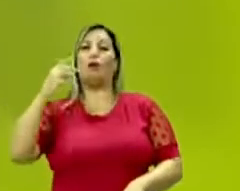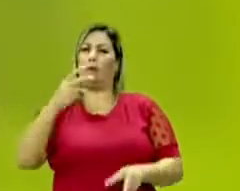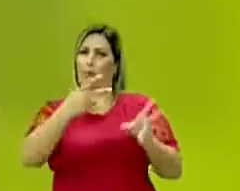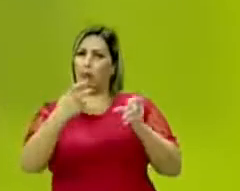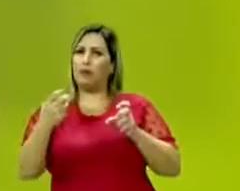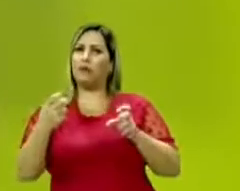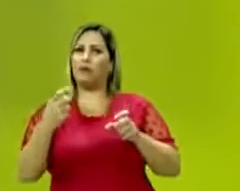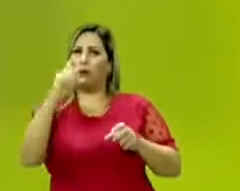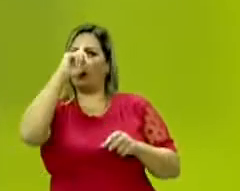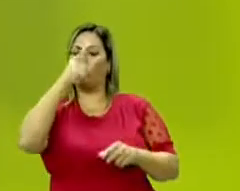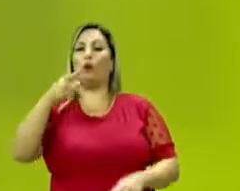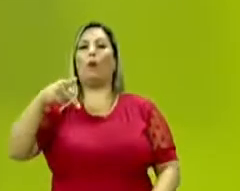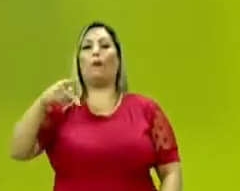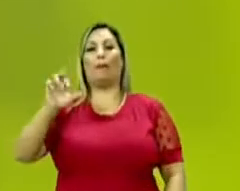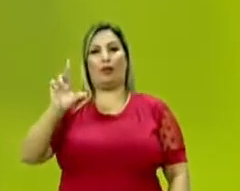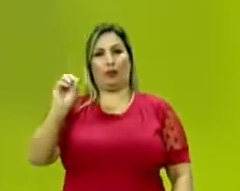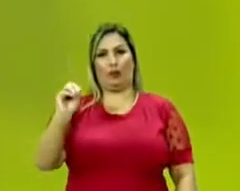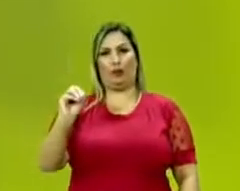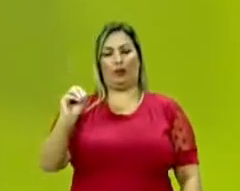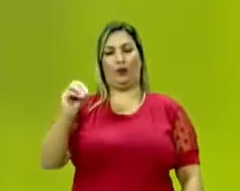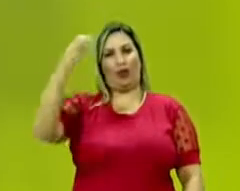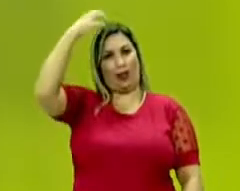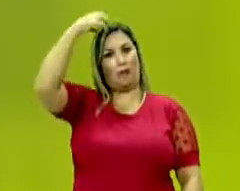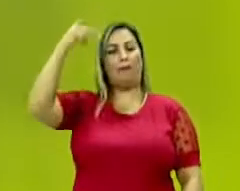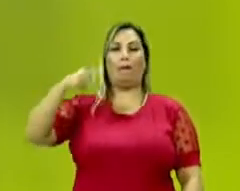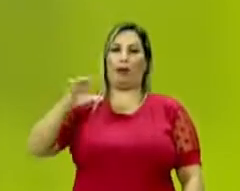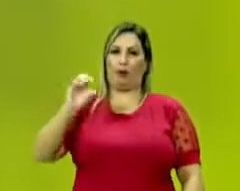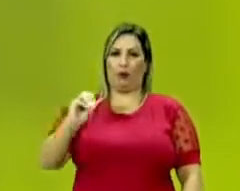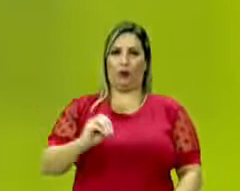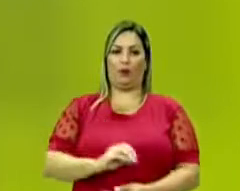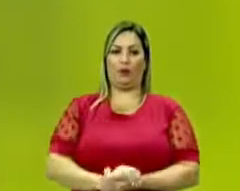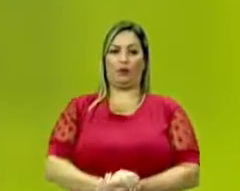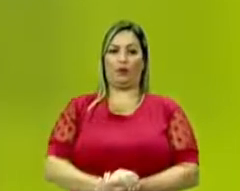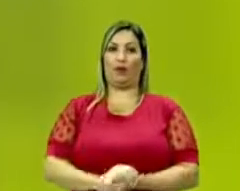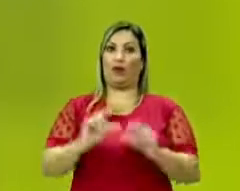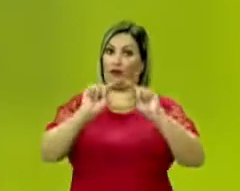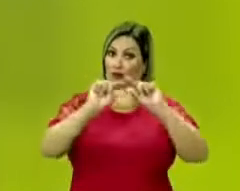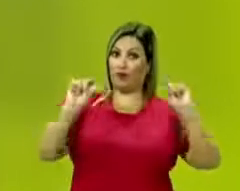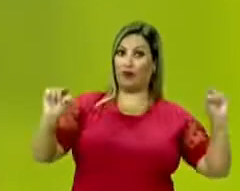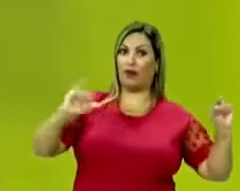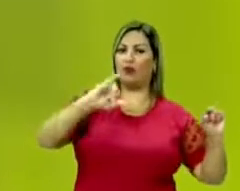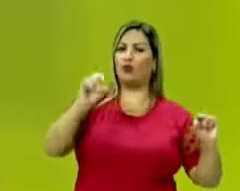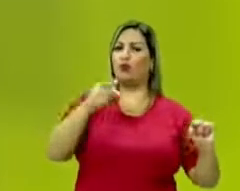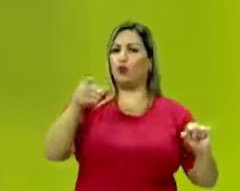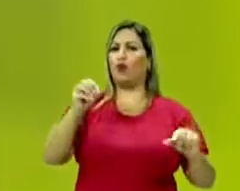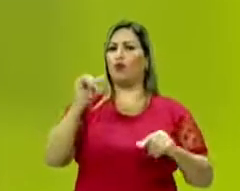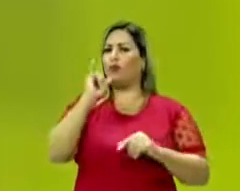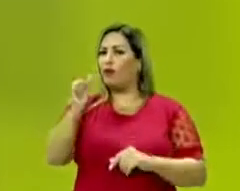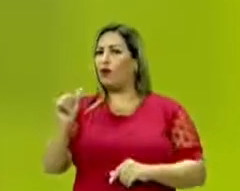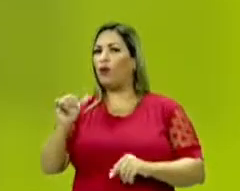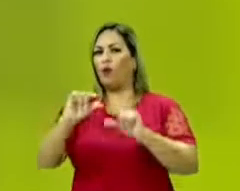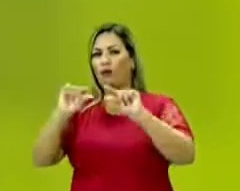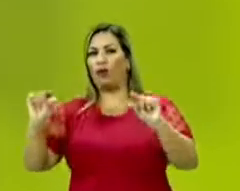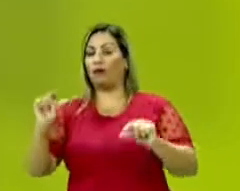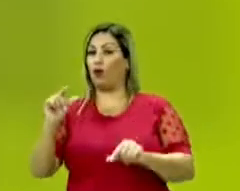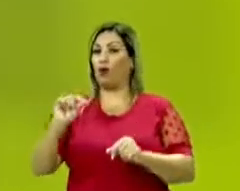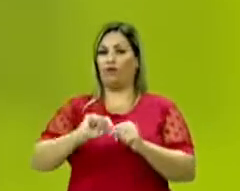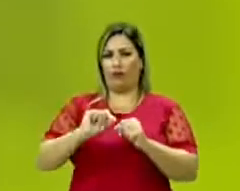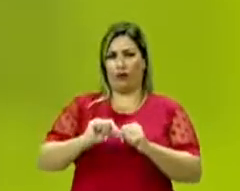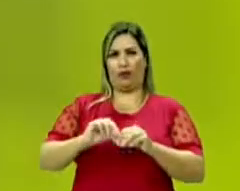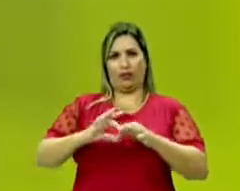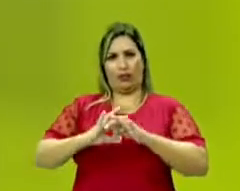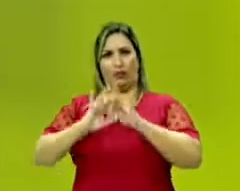tarefa a Pedro. Alguns colocam a frase de que João teria dito a Pedro que fizesse a